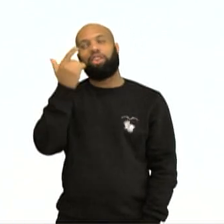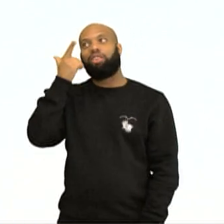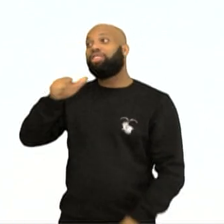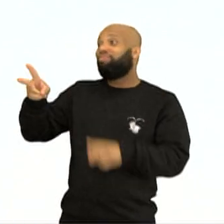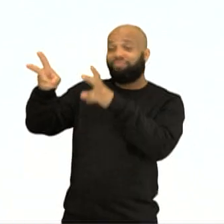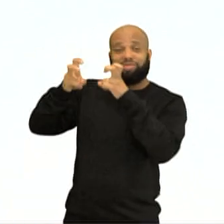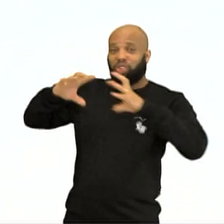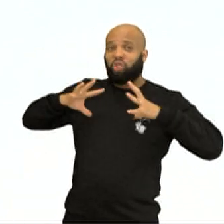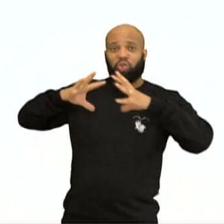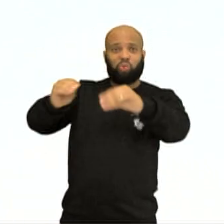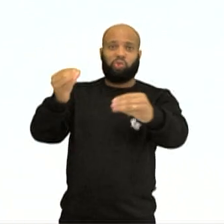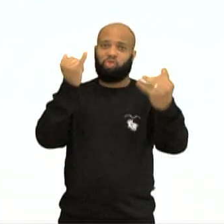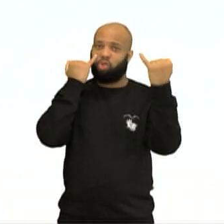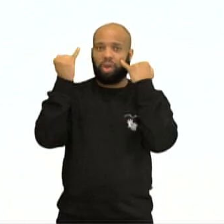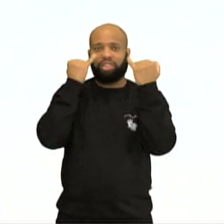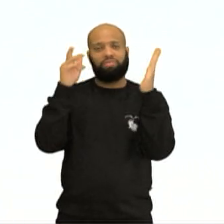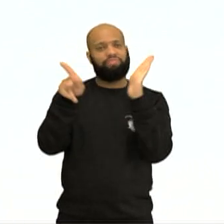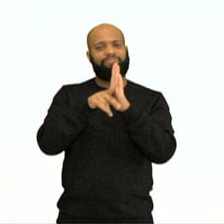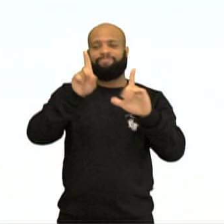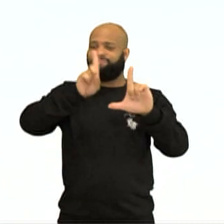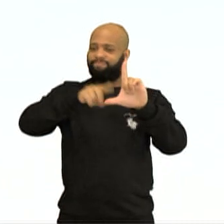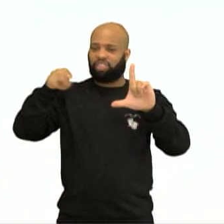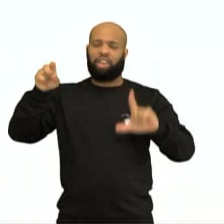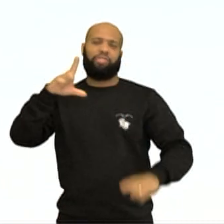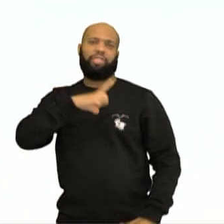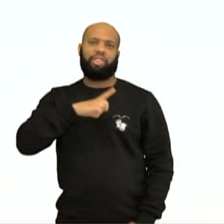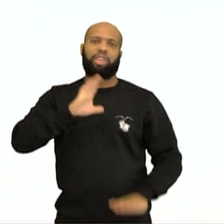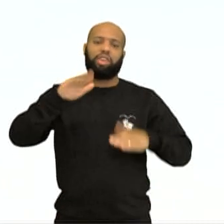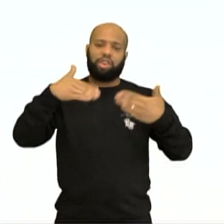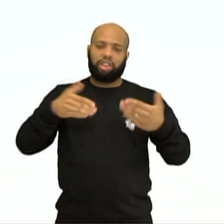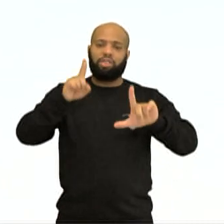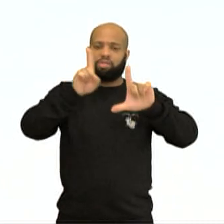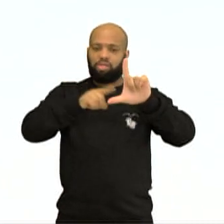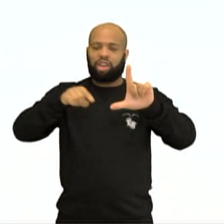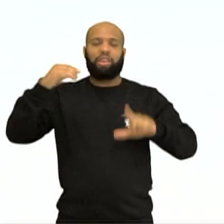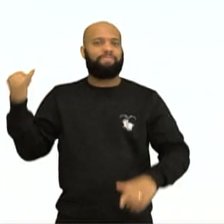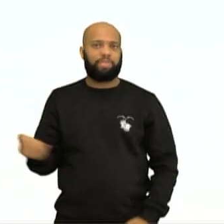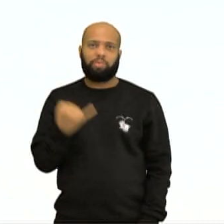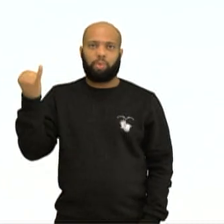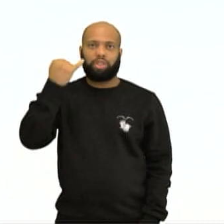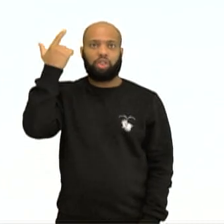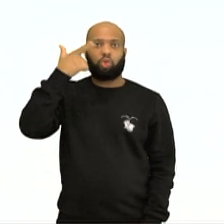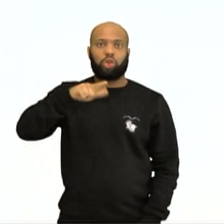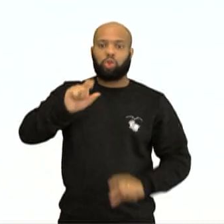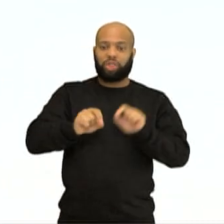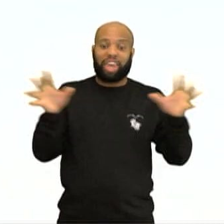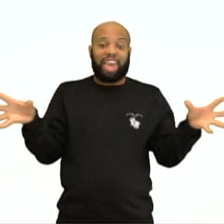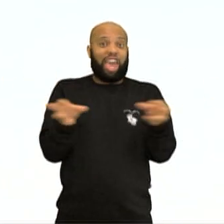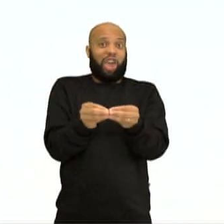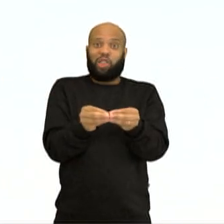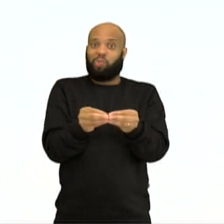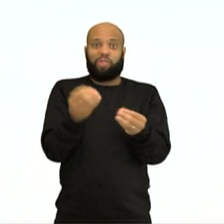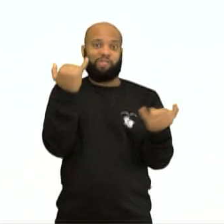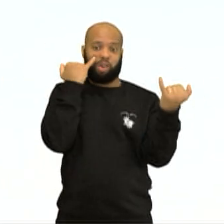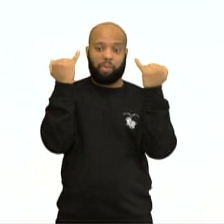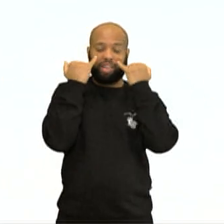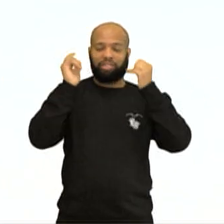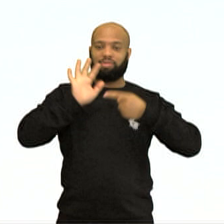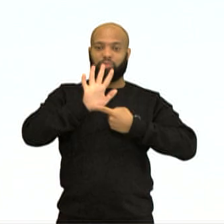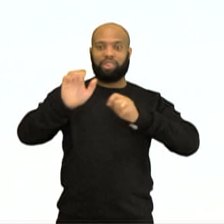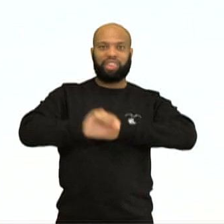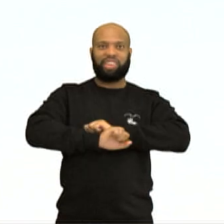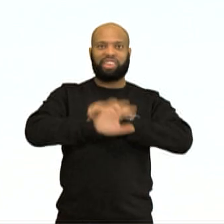Então, nisso a gente já consegue ter essas informações. Então, o gráfico é muito importante para sintetizar e trazer informações de forma